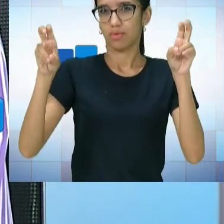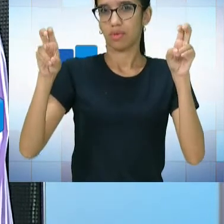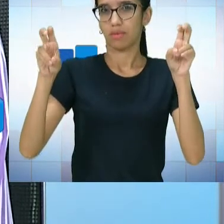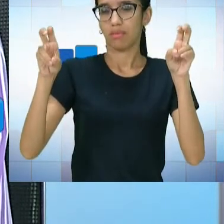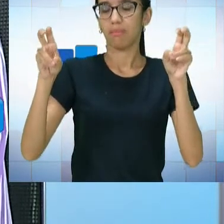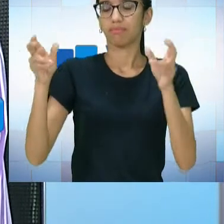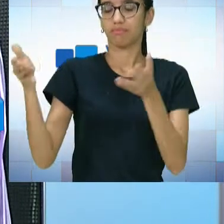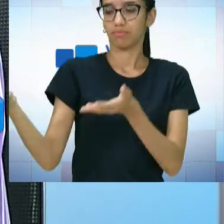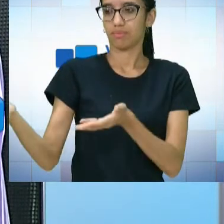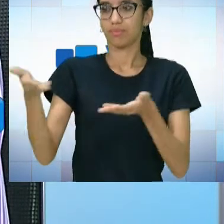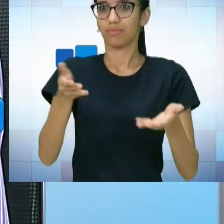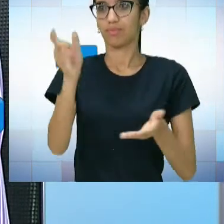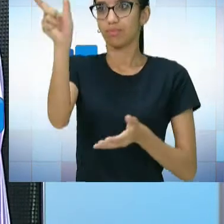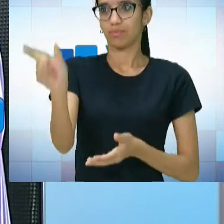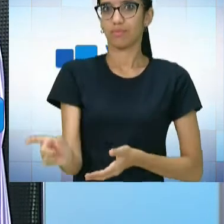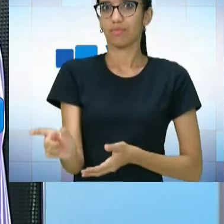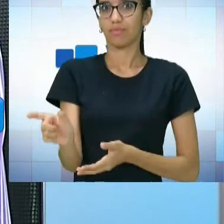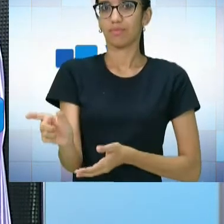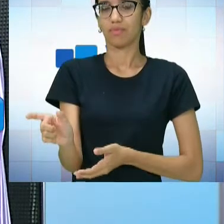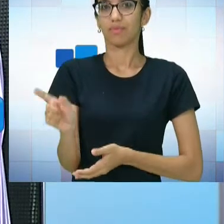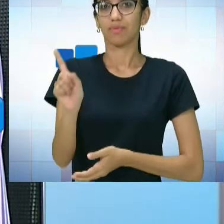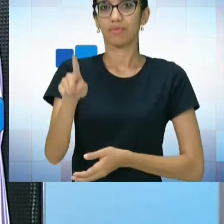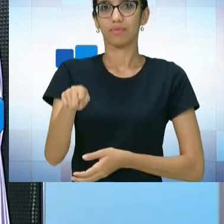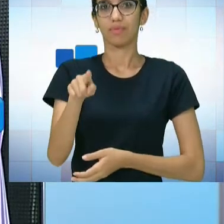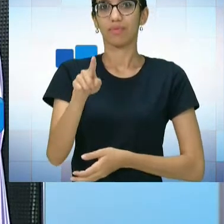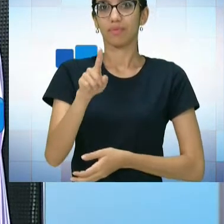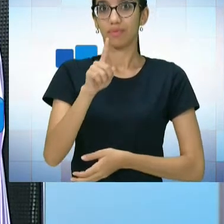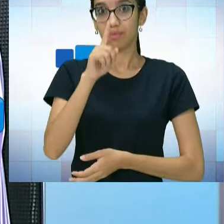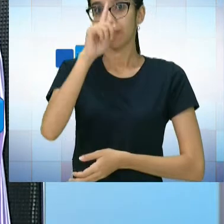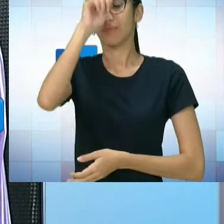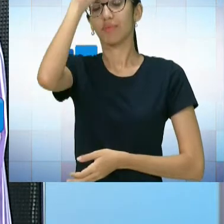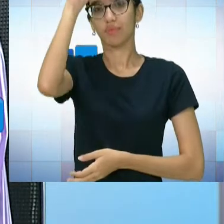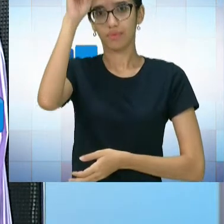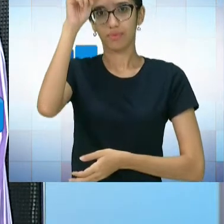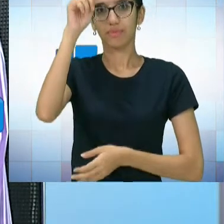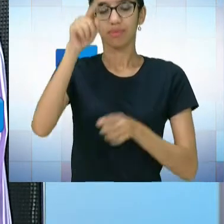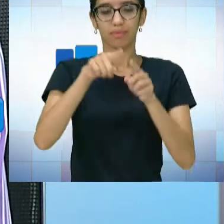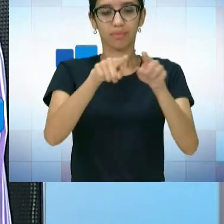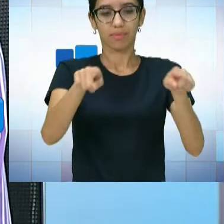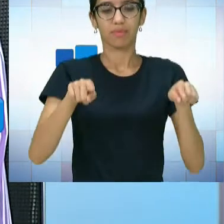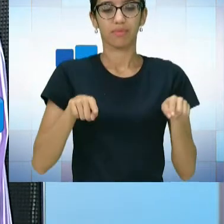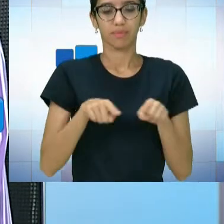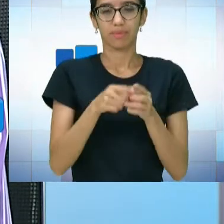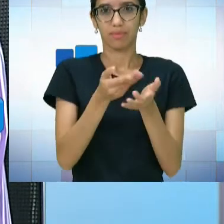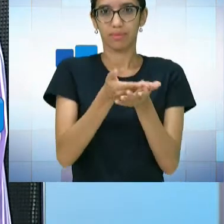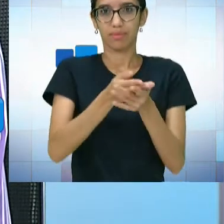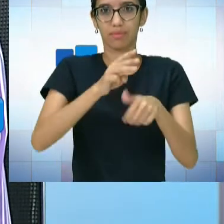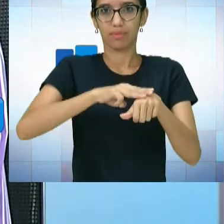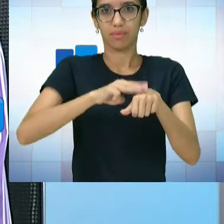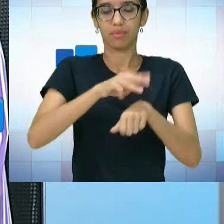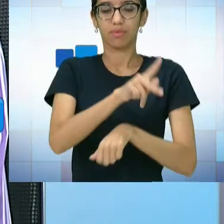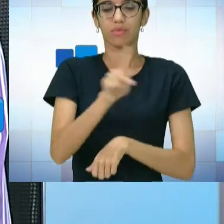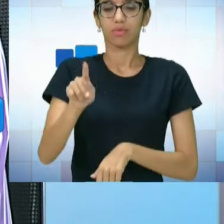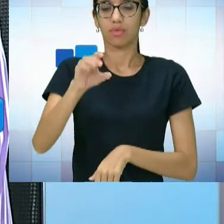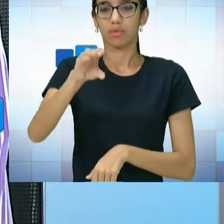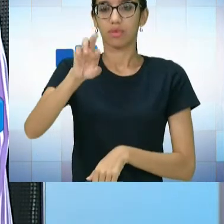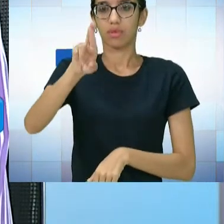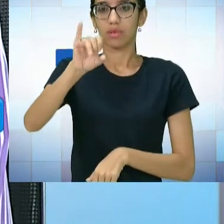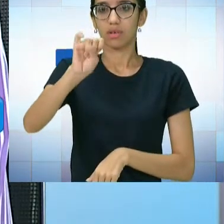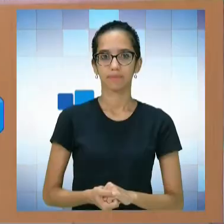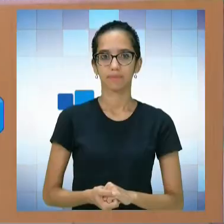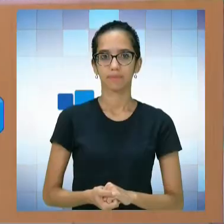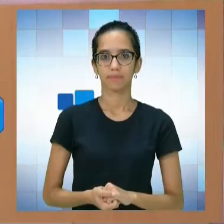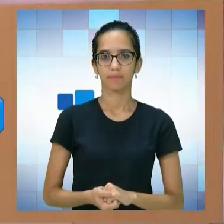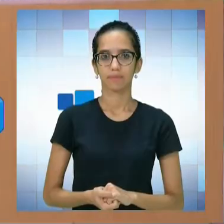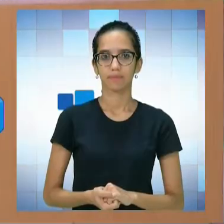Matemática, o nosso convidado hoje é o criador do laboratório, o professor Cristóvão, com quem nós vamos conversar